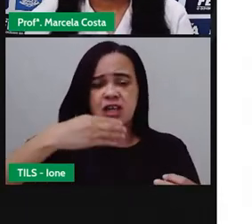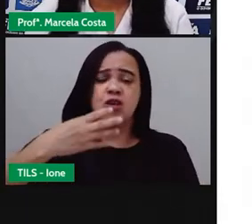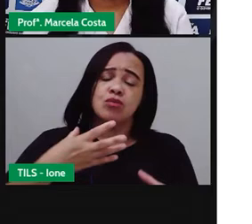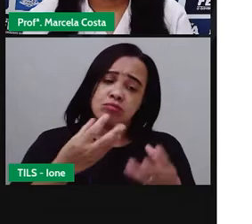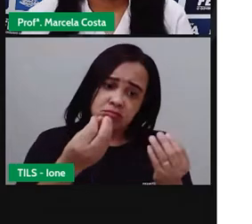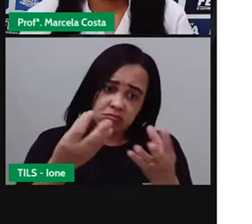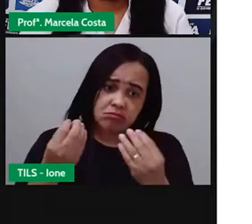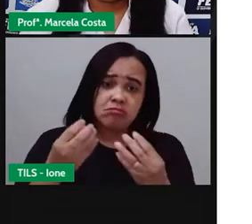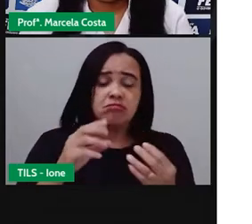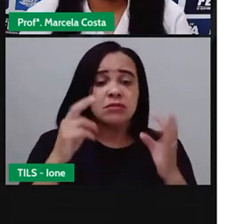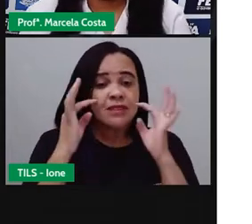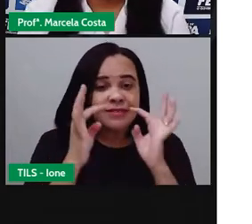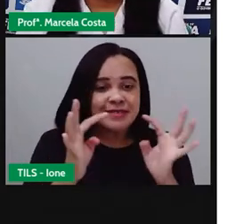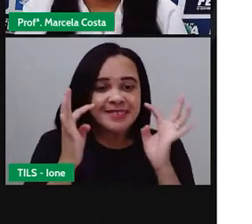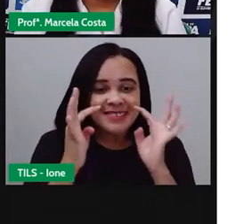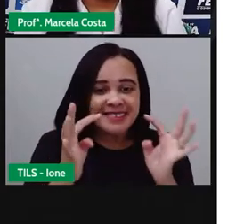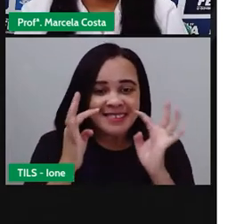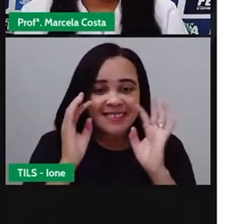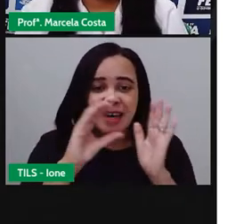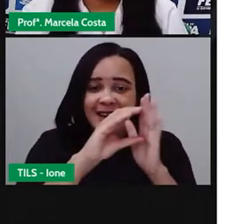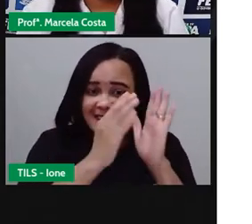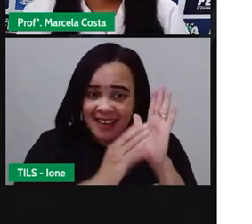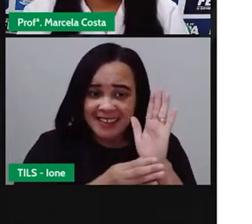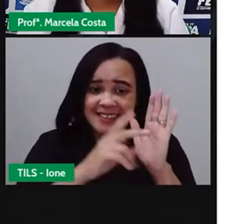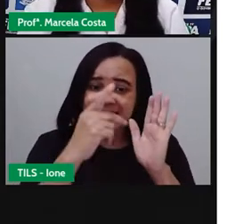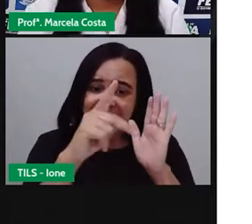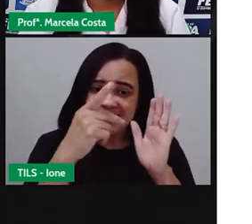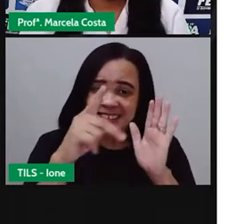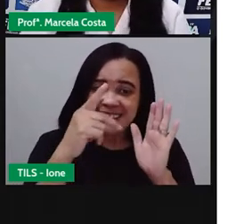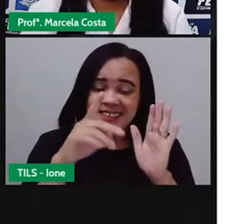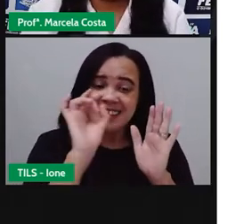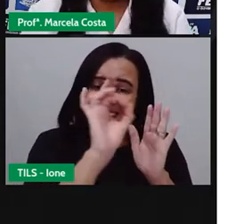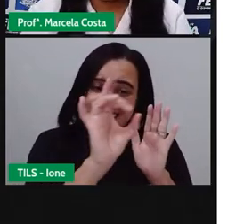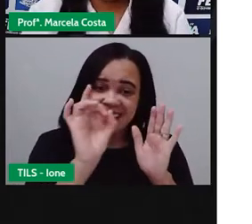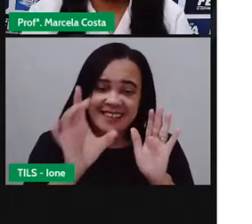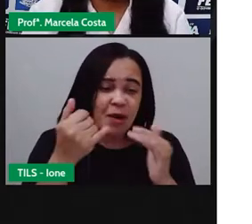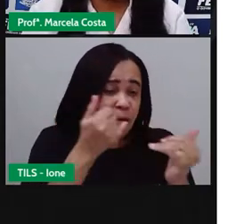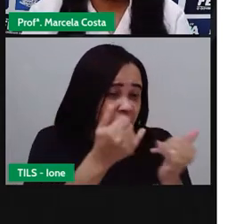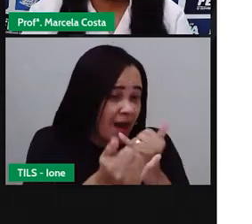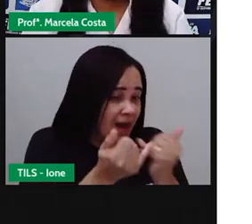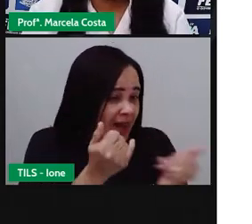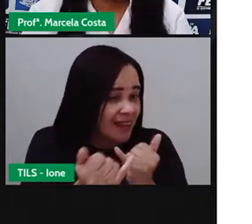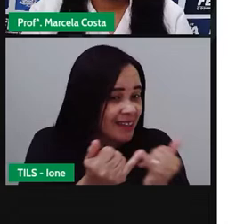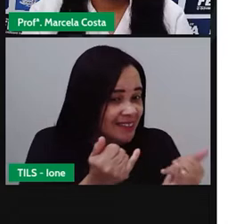Observem eles, as características físicas são semelhantes?